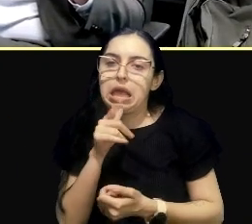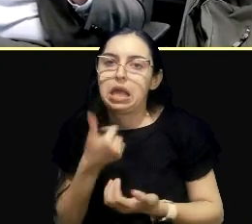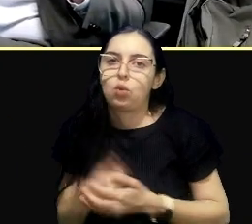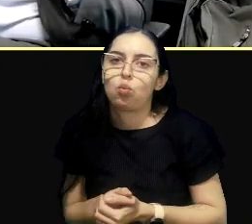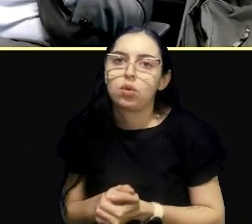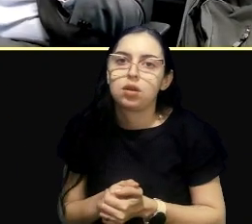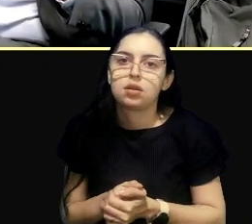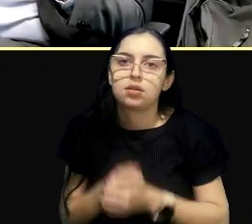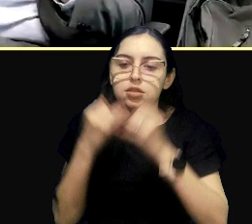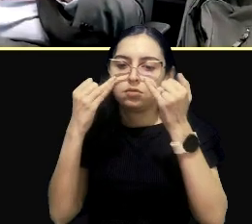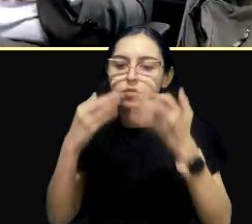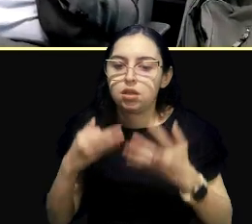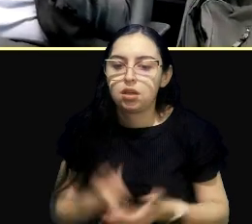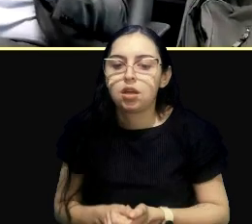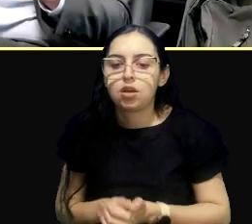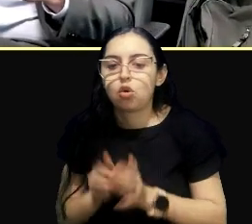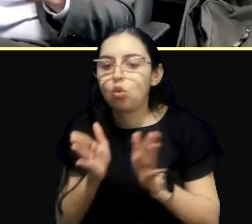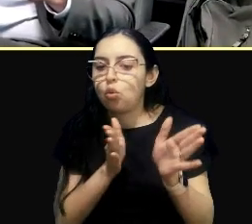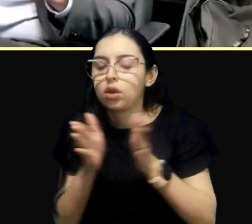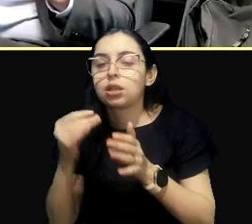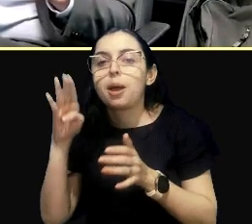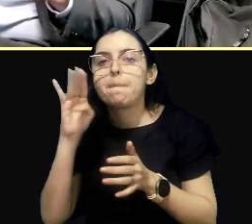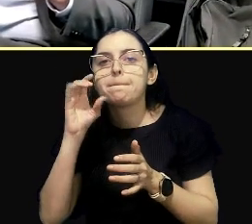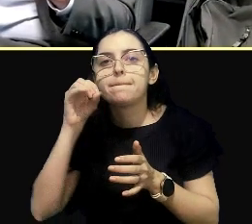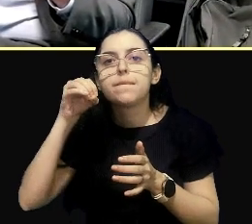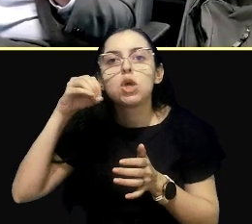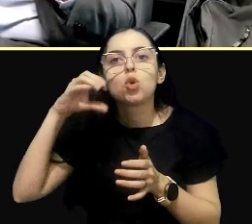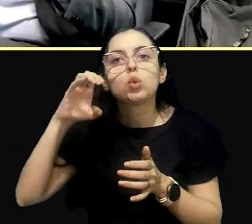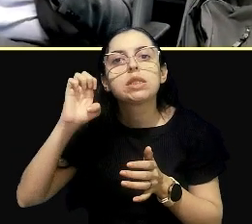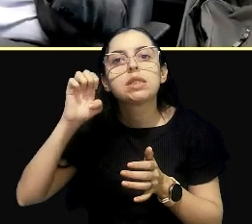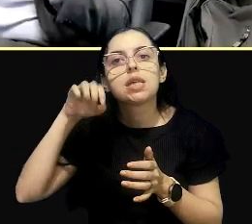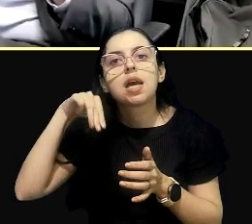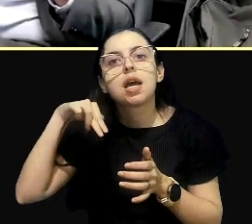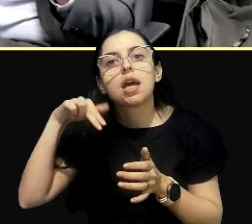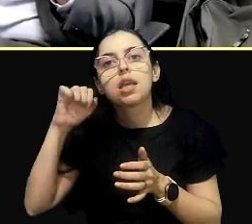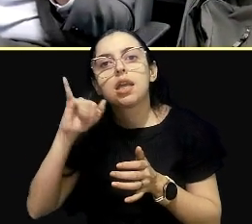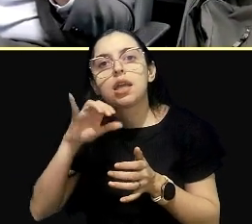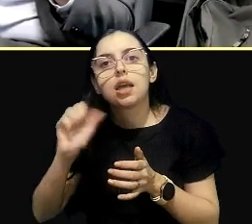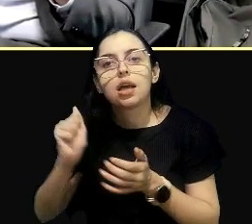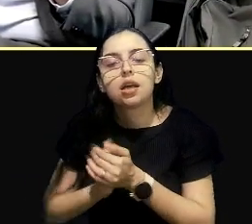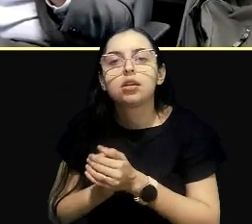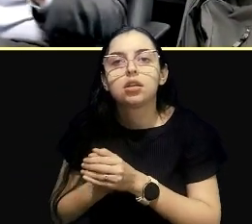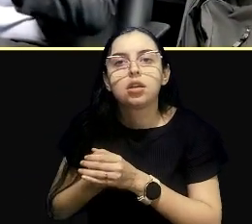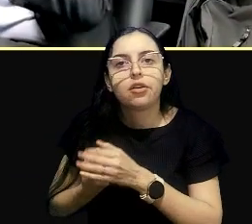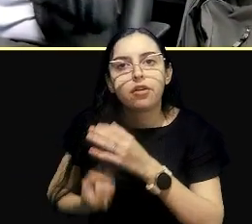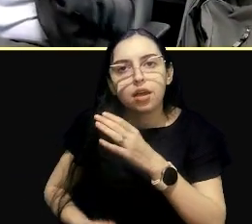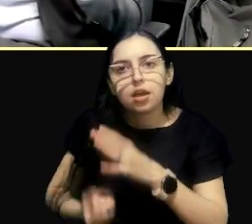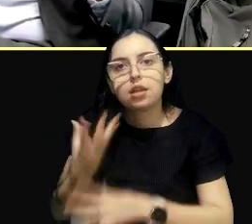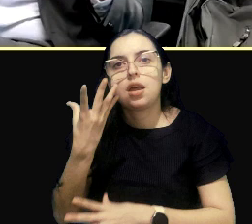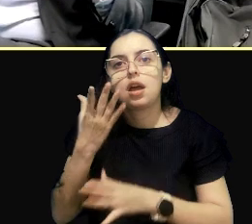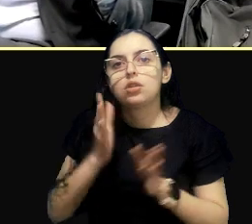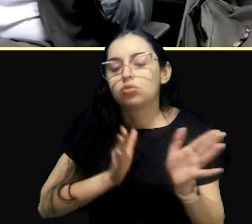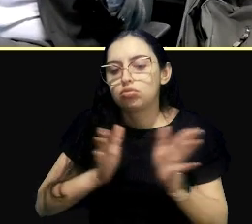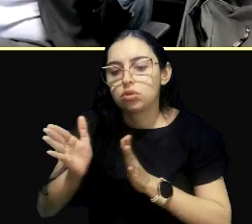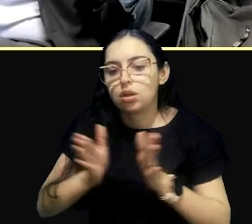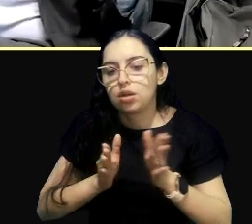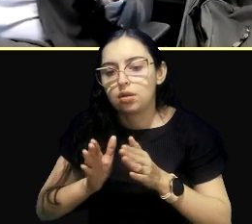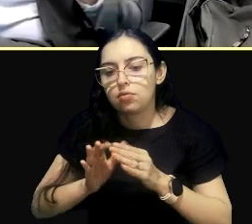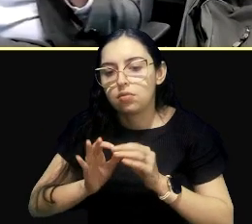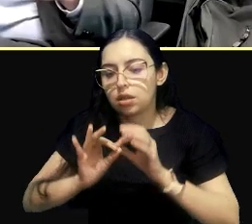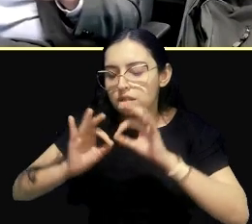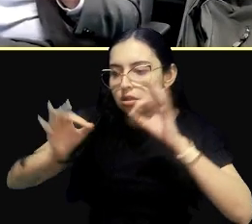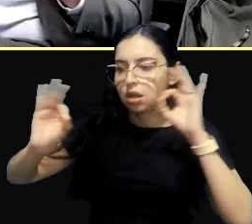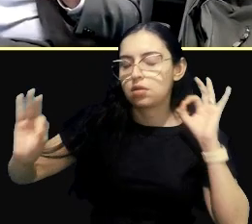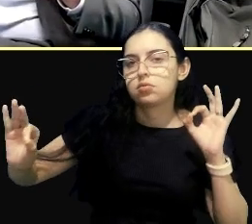por conta da rota bioceânica. Lá nós temos a rota bioceânica, que está sendo desenvolvida, tem um traçado que abrange boa